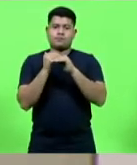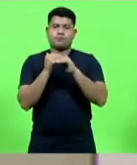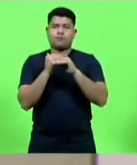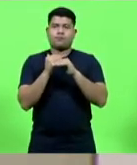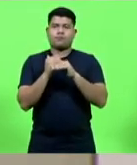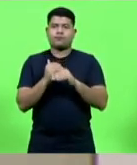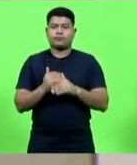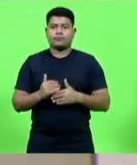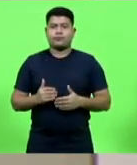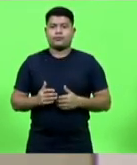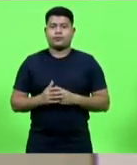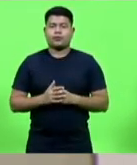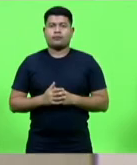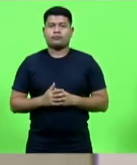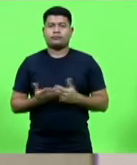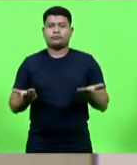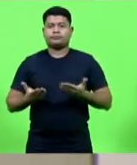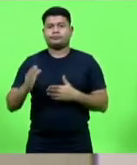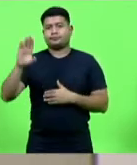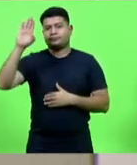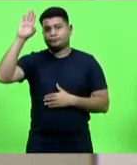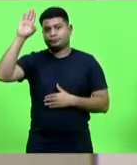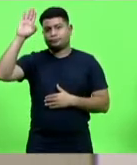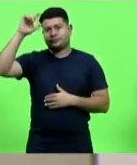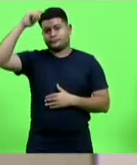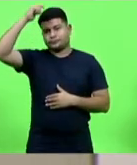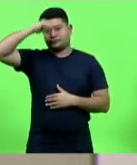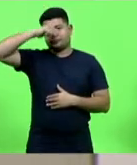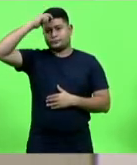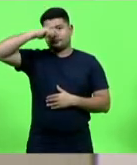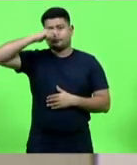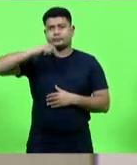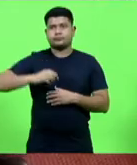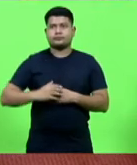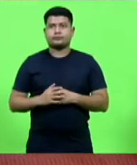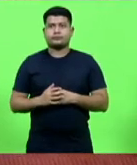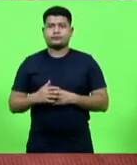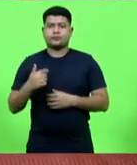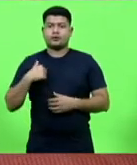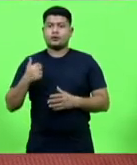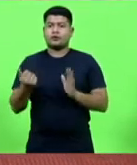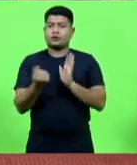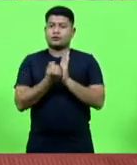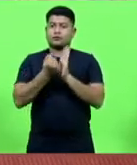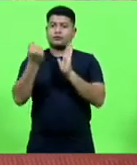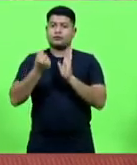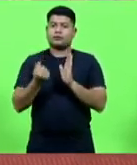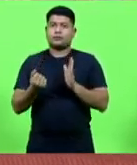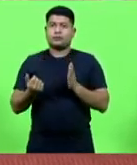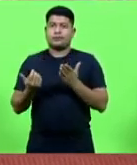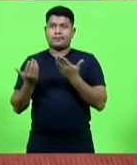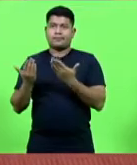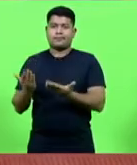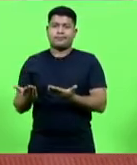unanimidade. Pela ordem, presidente. Pela ordem, deputado Maurício Scudillac. Só registrar aí o meu